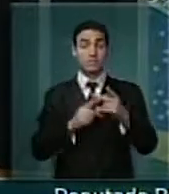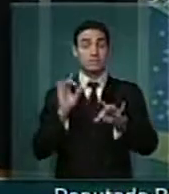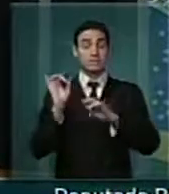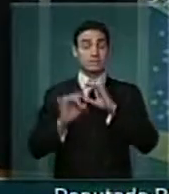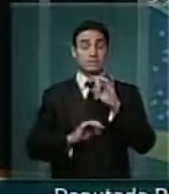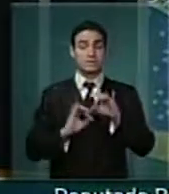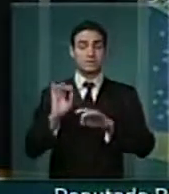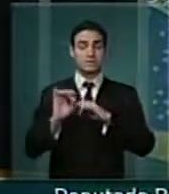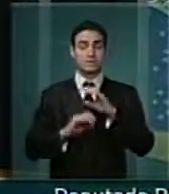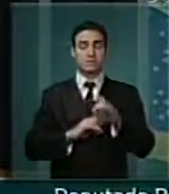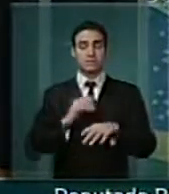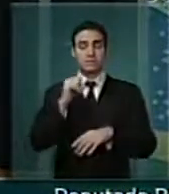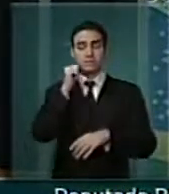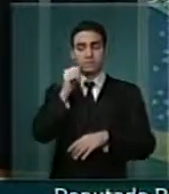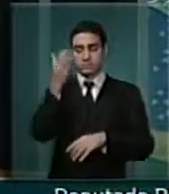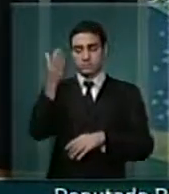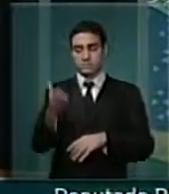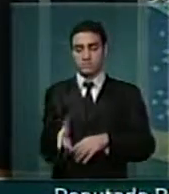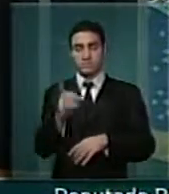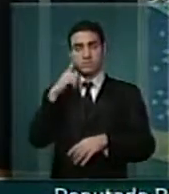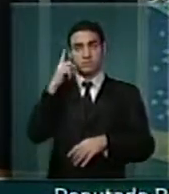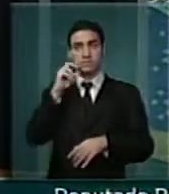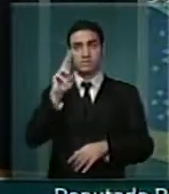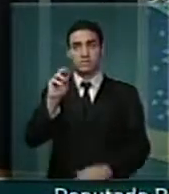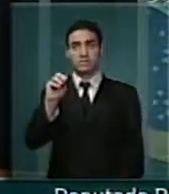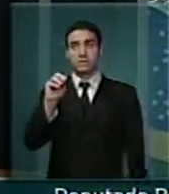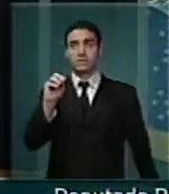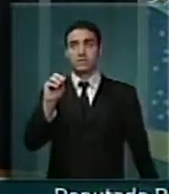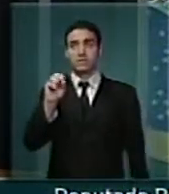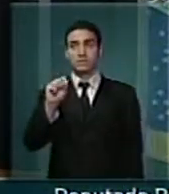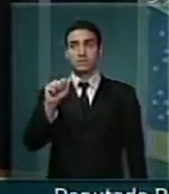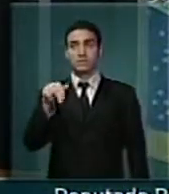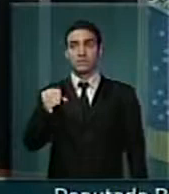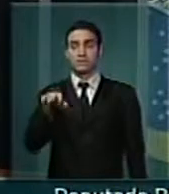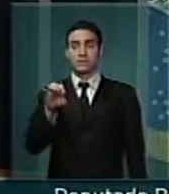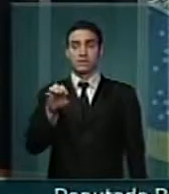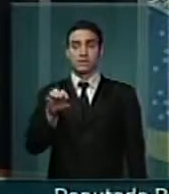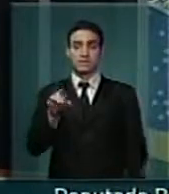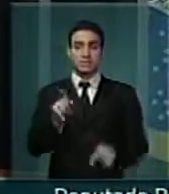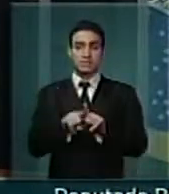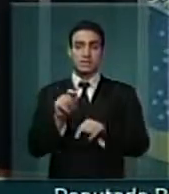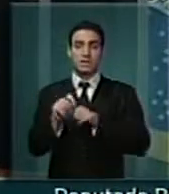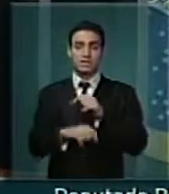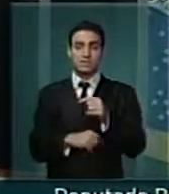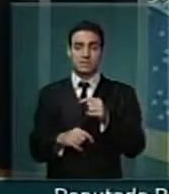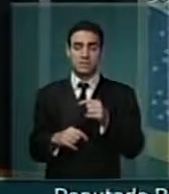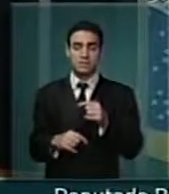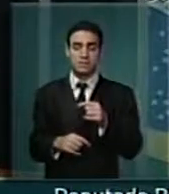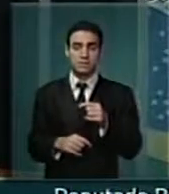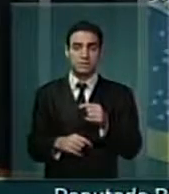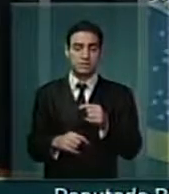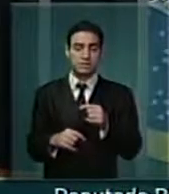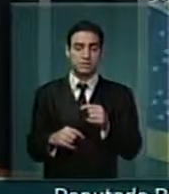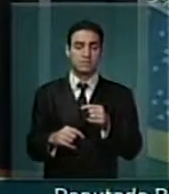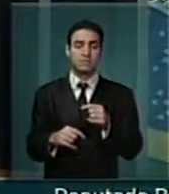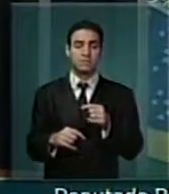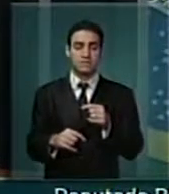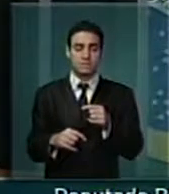especial, a ilustre deputada Rosane Ferreira, na reafirmação do compromisso de toda a nossa bancada,